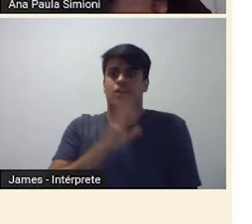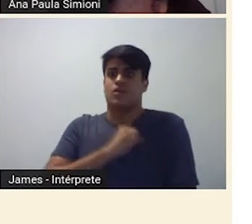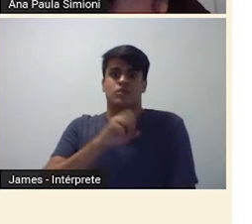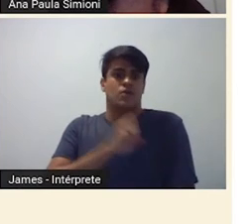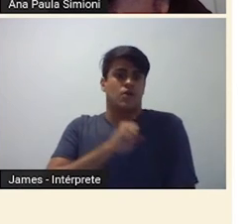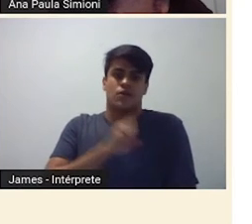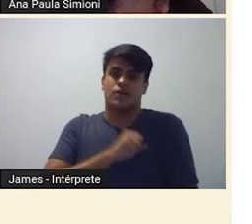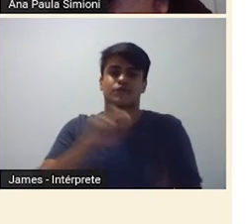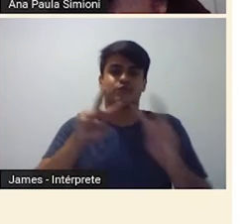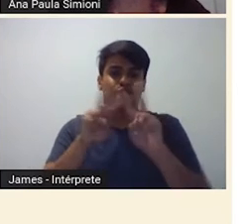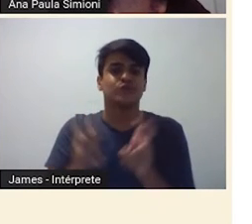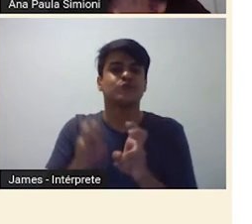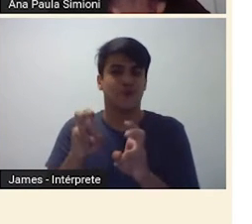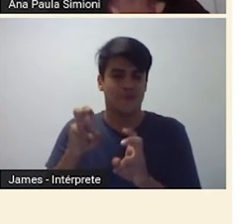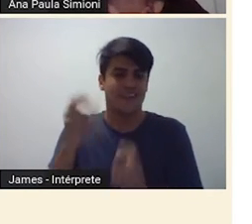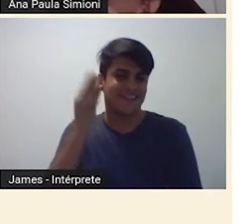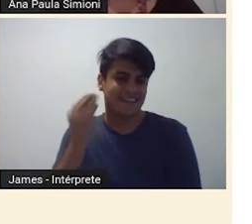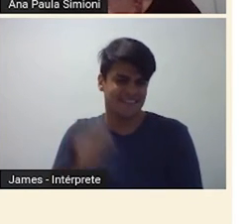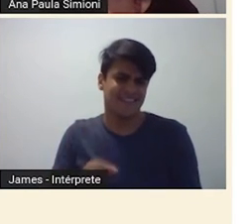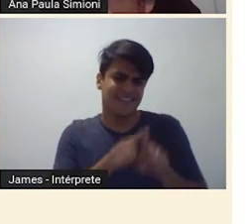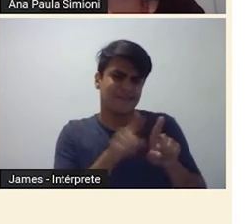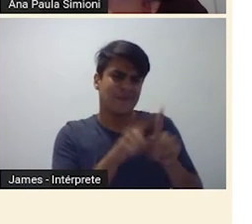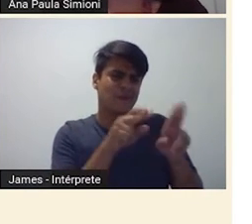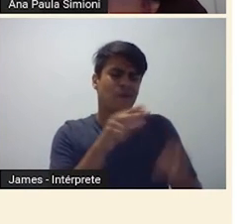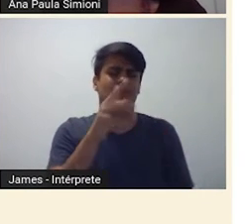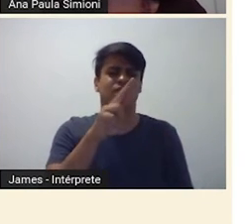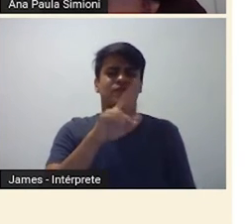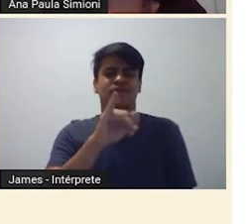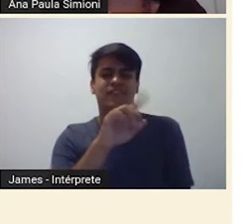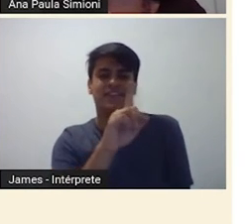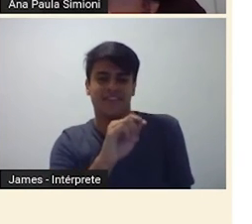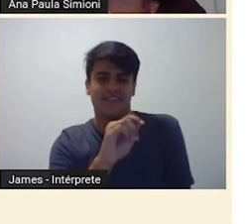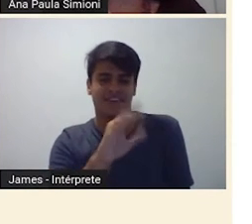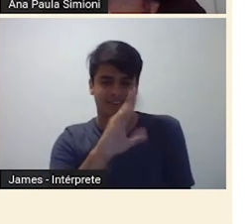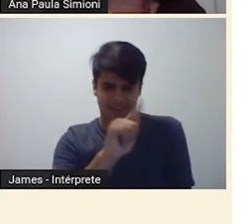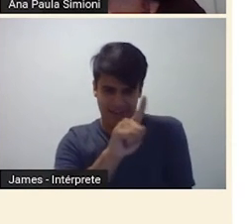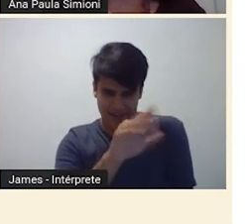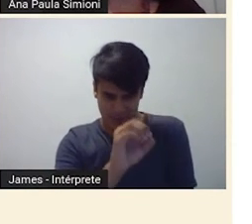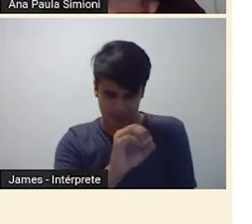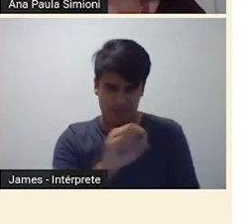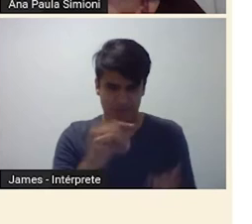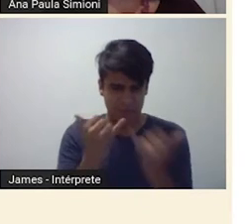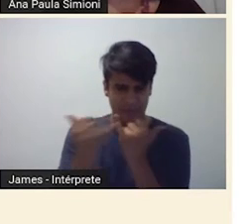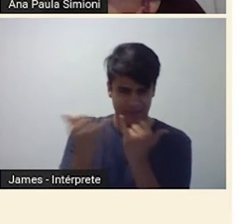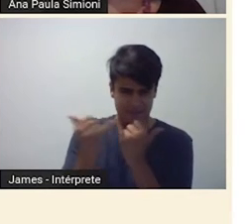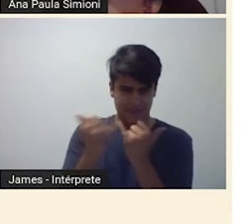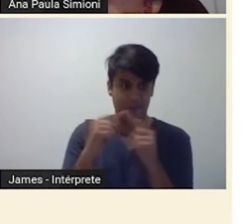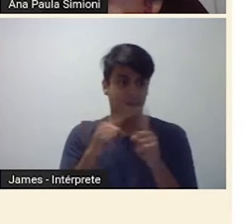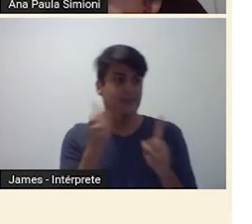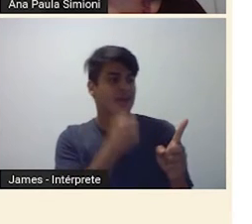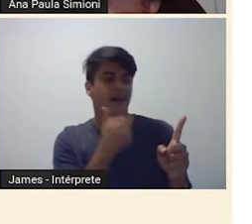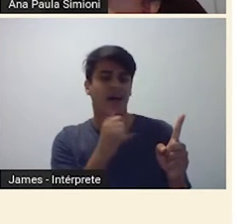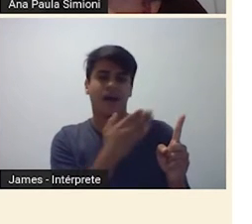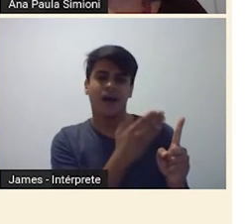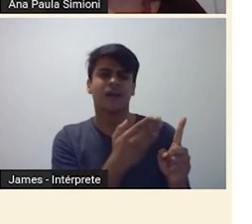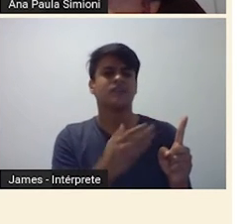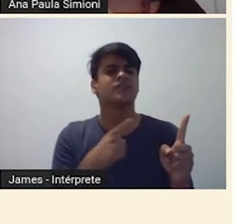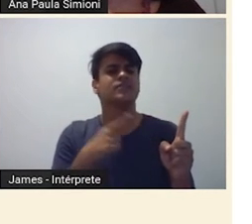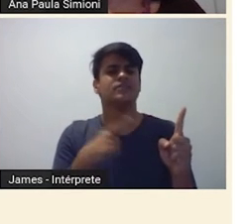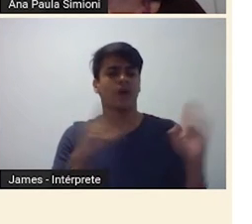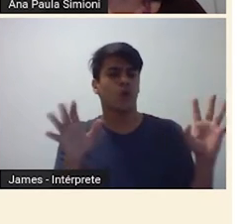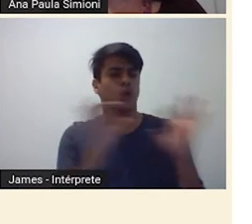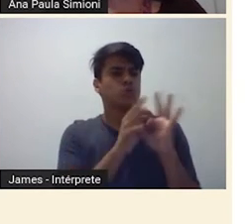Fridomania, no caso da Frida Kahlo, só que enquanto a Frida Kahlo é associada a uma mulher que é ligada à cultura